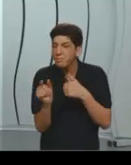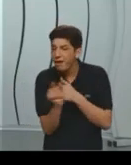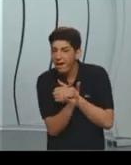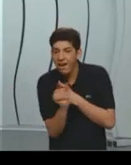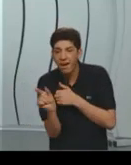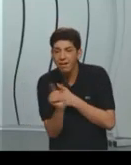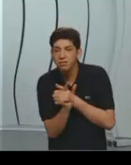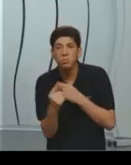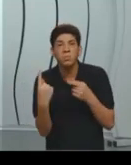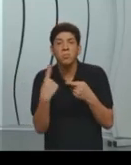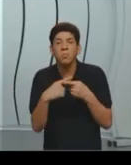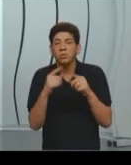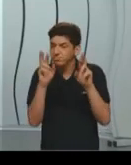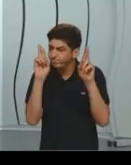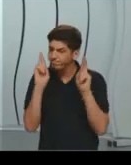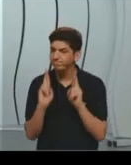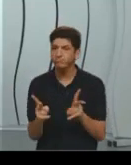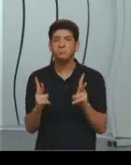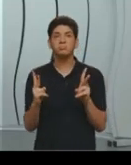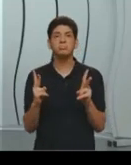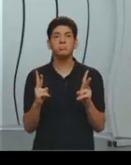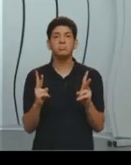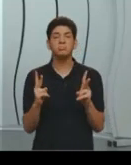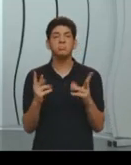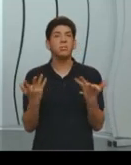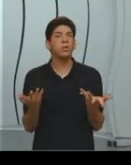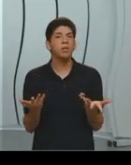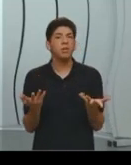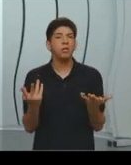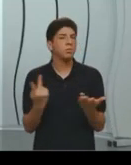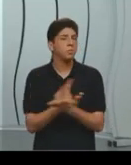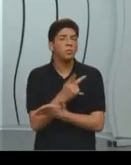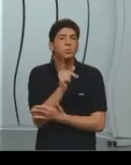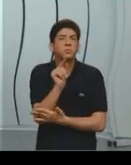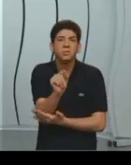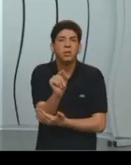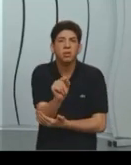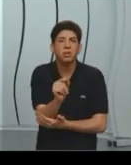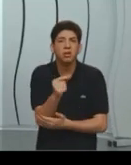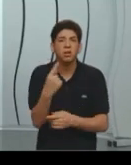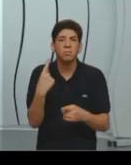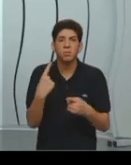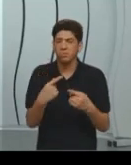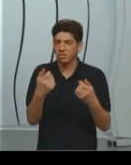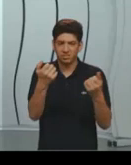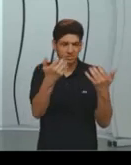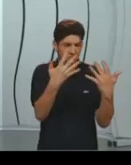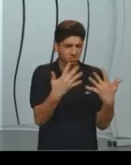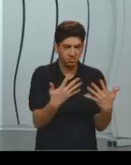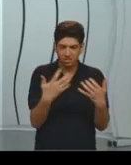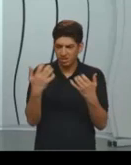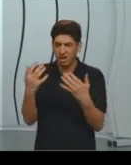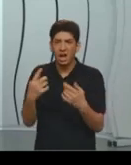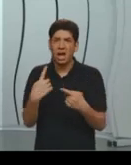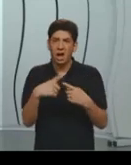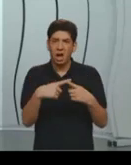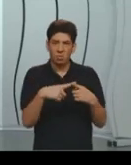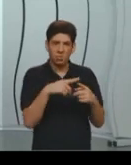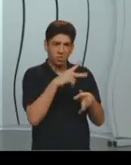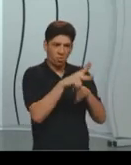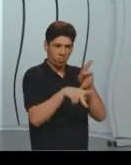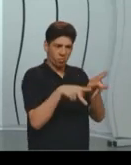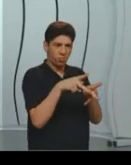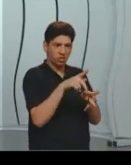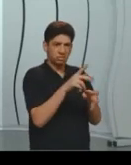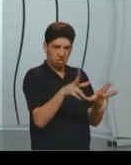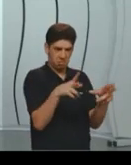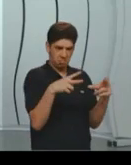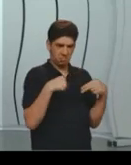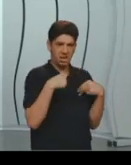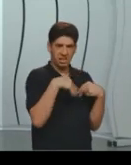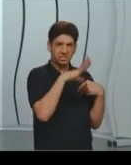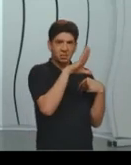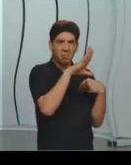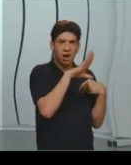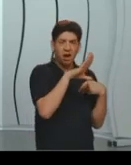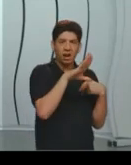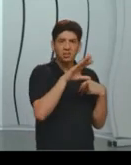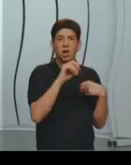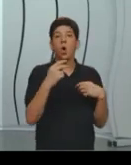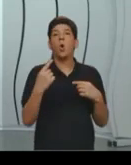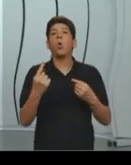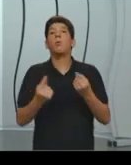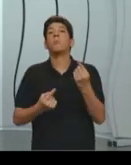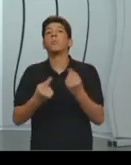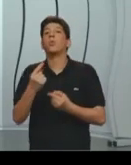que tem esse abismo? O que se explica? Será que é uma questão de mérito da população da cidade, ou de outra, ou será que tem políticas